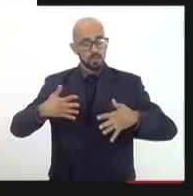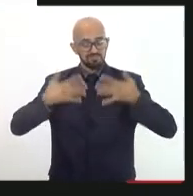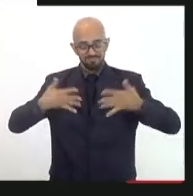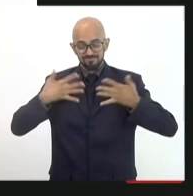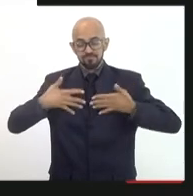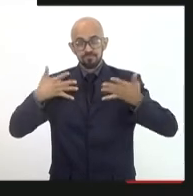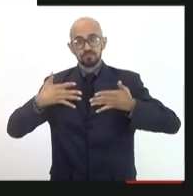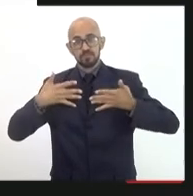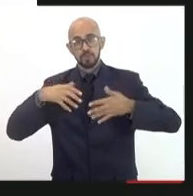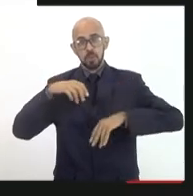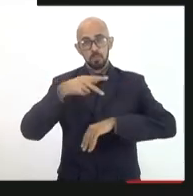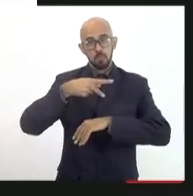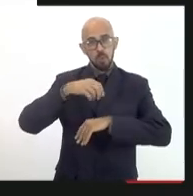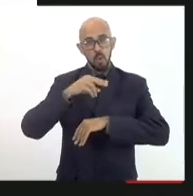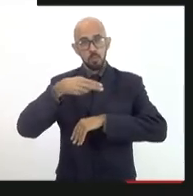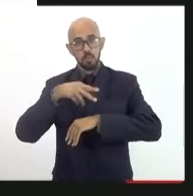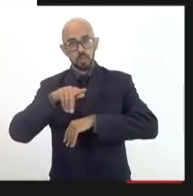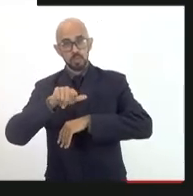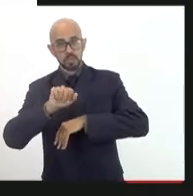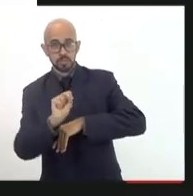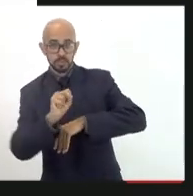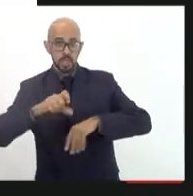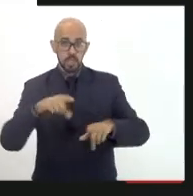infelizmente está muito